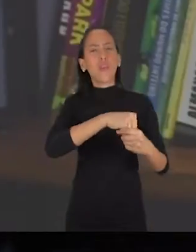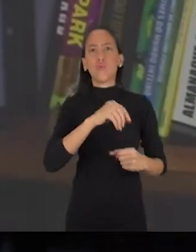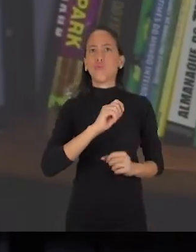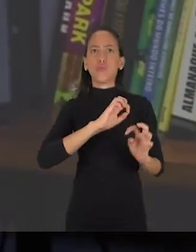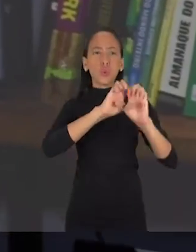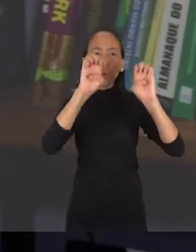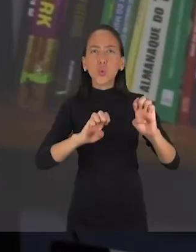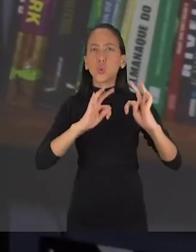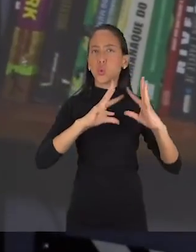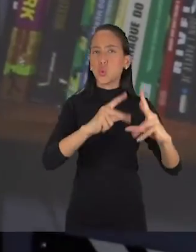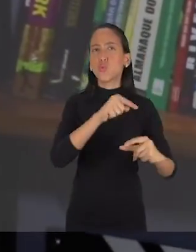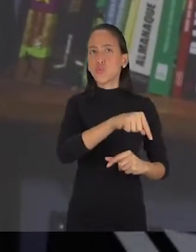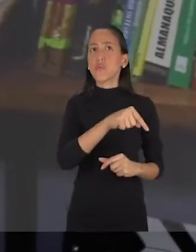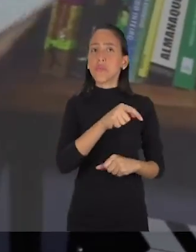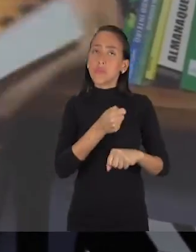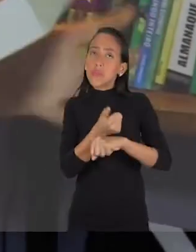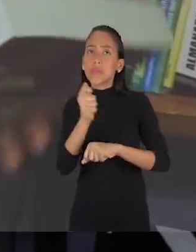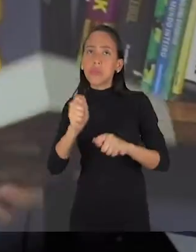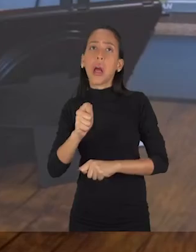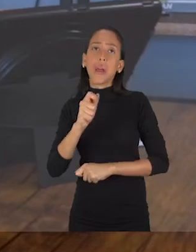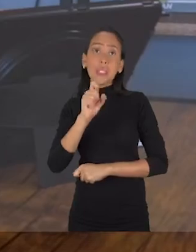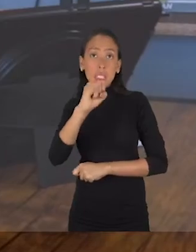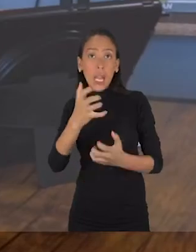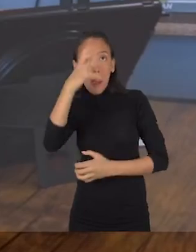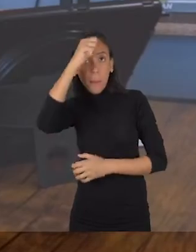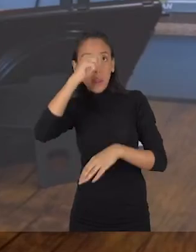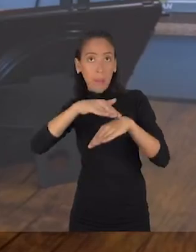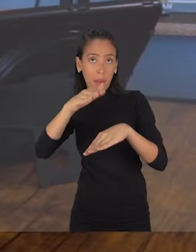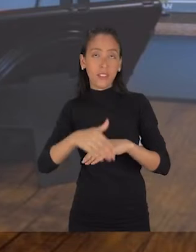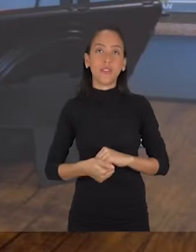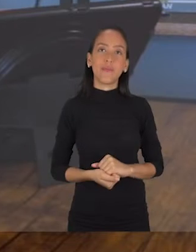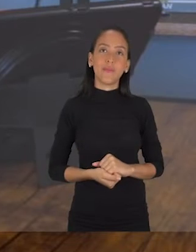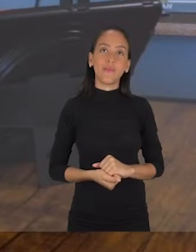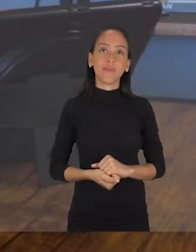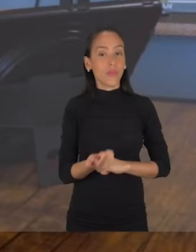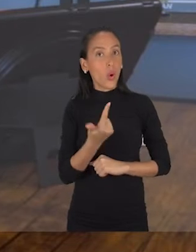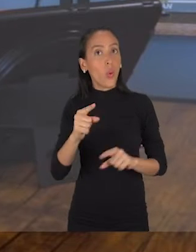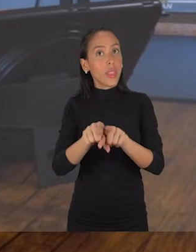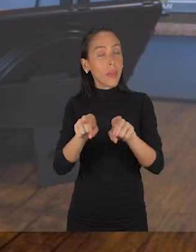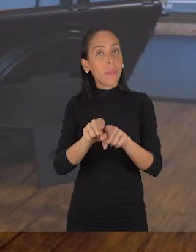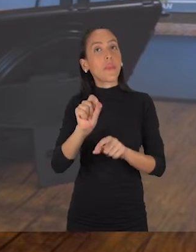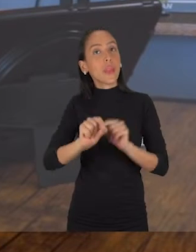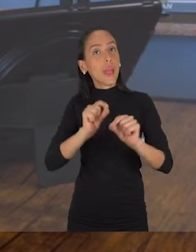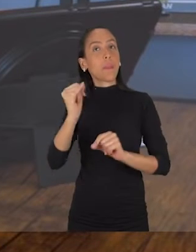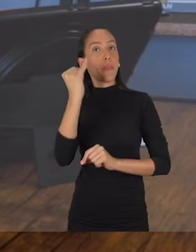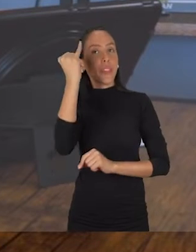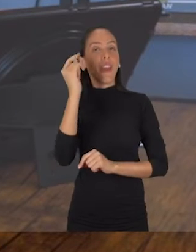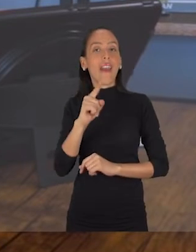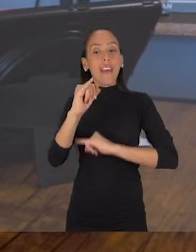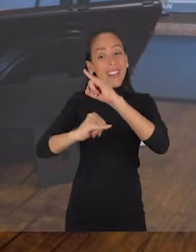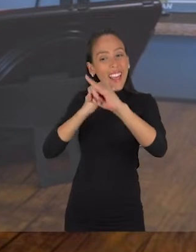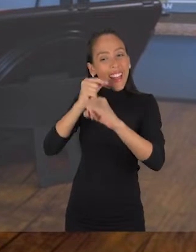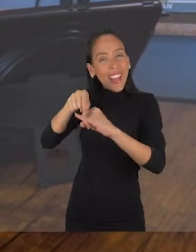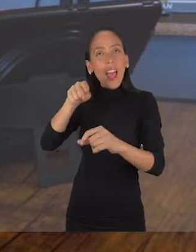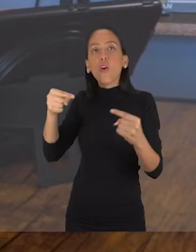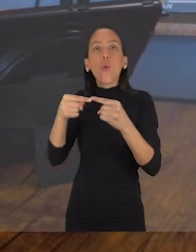essa estrutura e é muito bacana para quem quiser aprender um pouco mais. Outro ponto importante é que a internet é uma ferramenta para vídeos curtos. Você